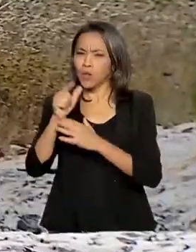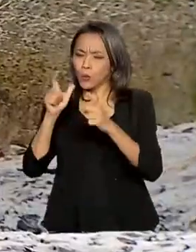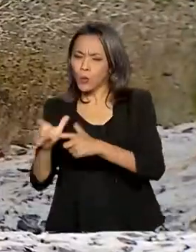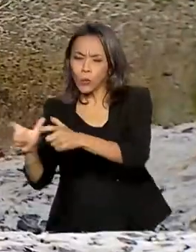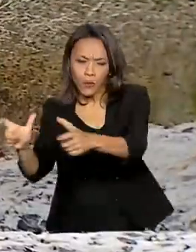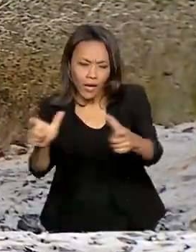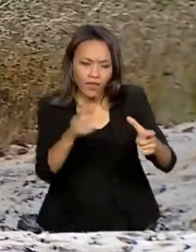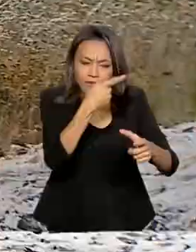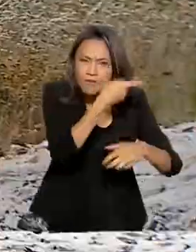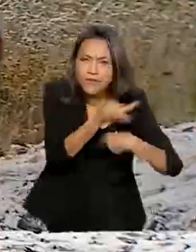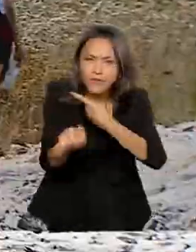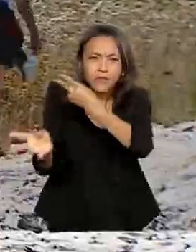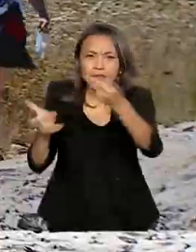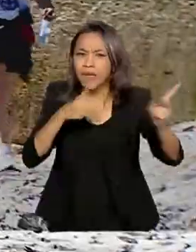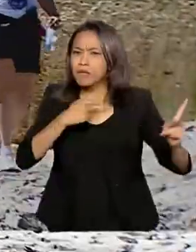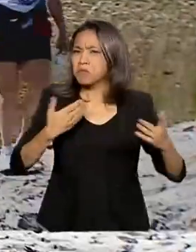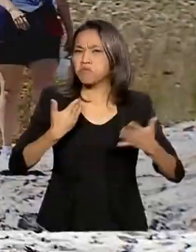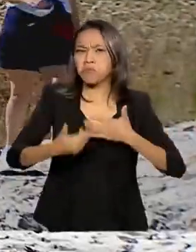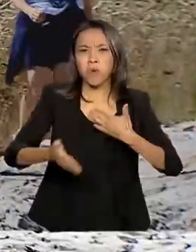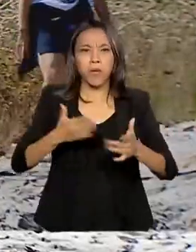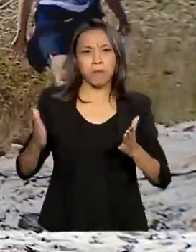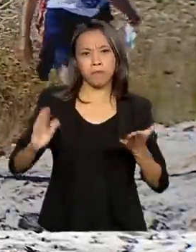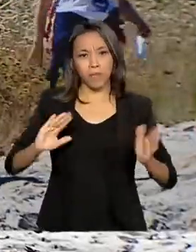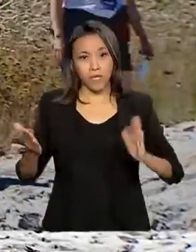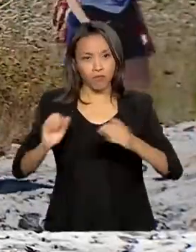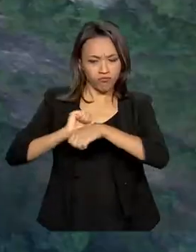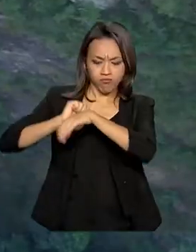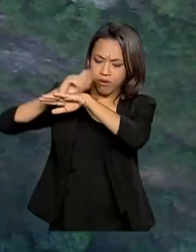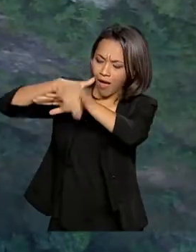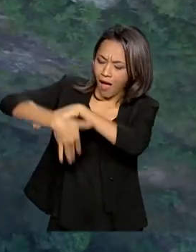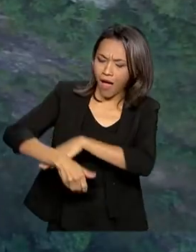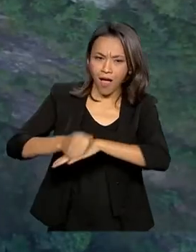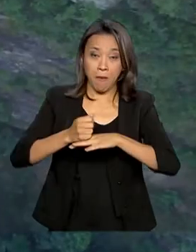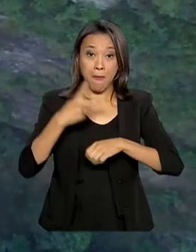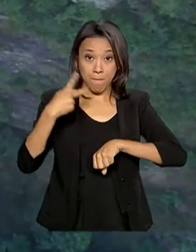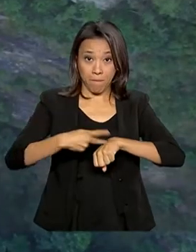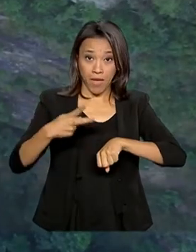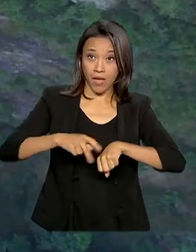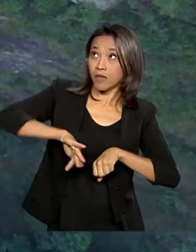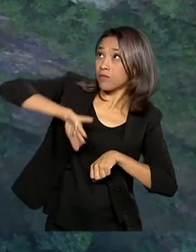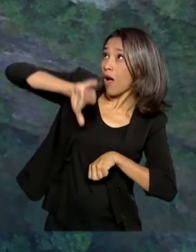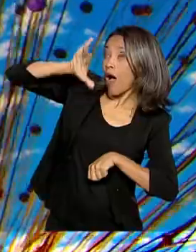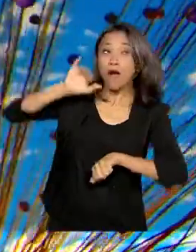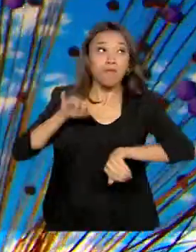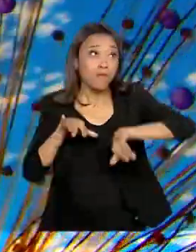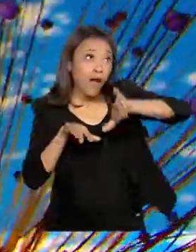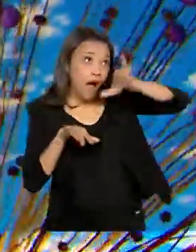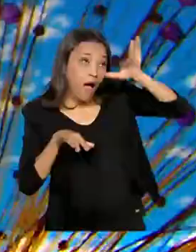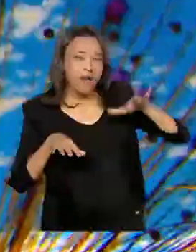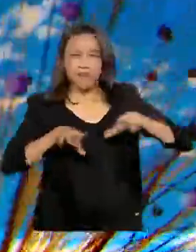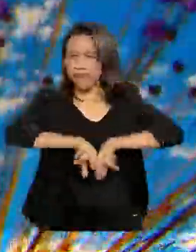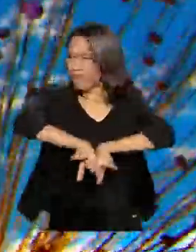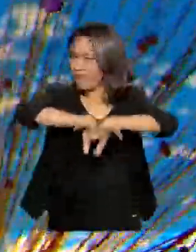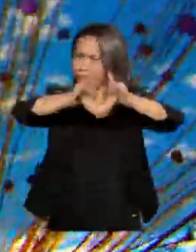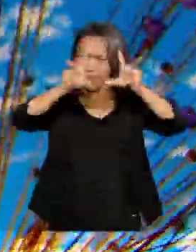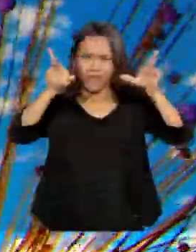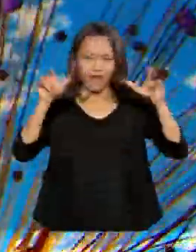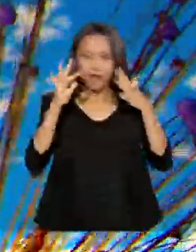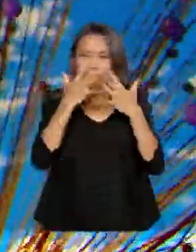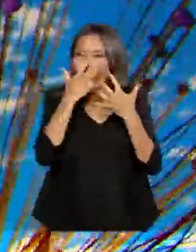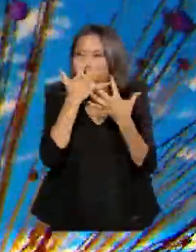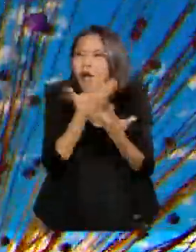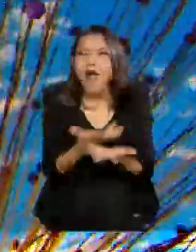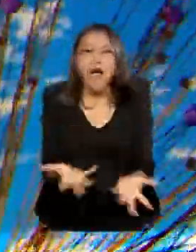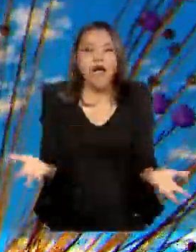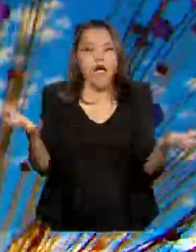visitados em todas as épocas do ano. São cachoeiras, cânions, diversos tipos de vegetação e paisagens deslumbrantes.